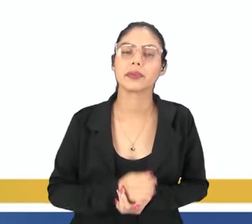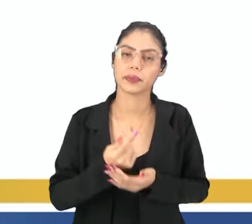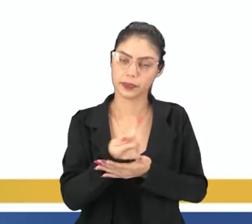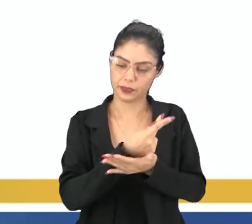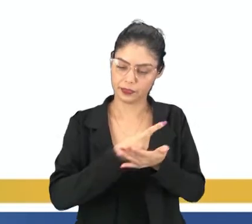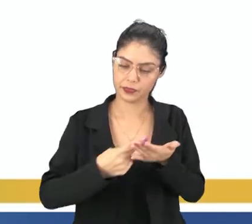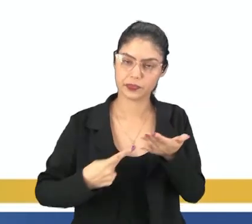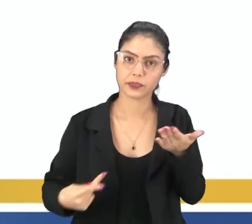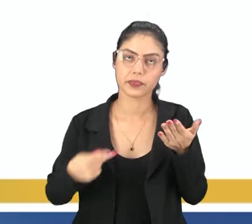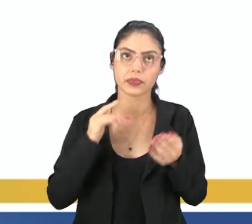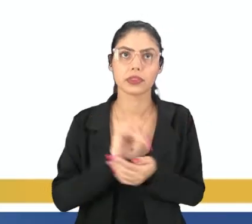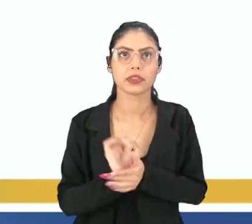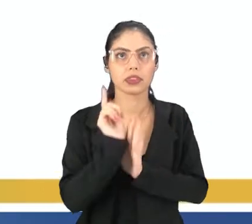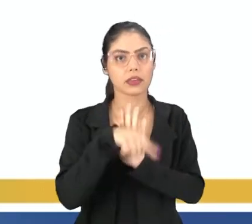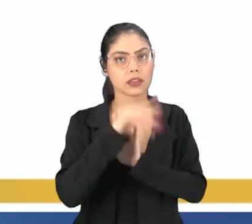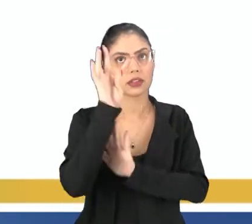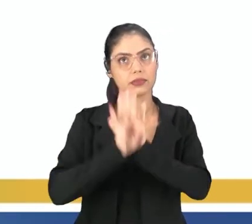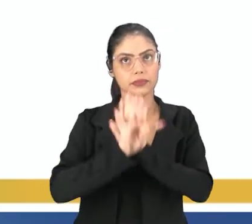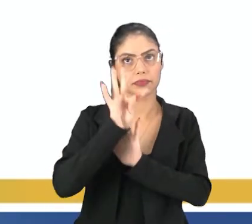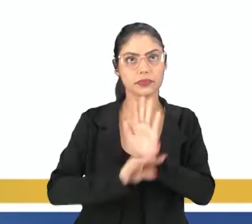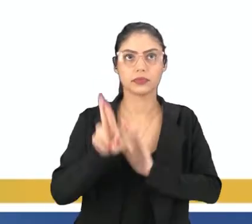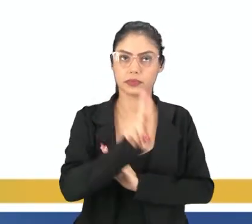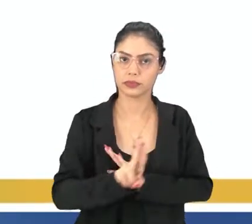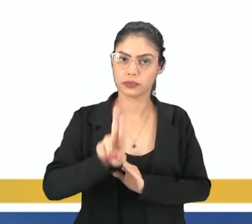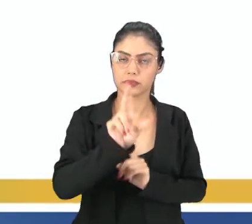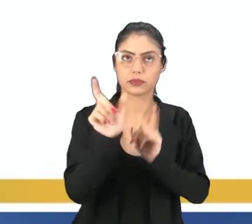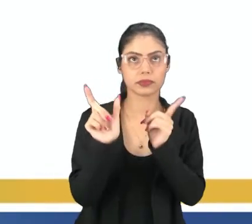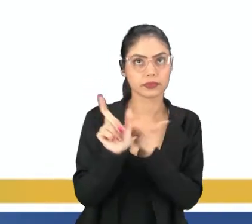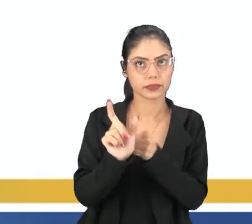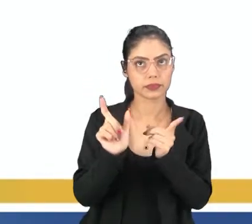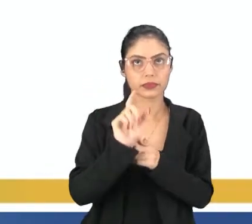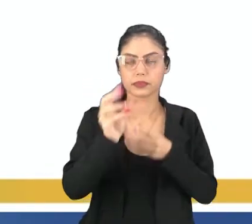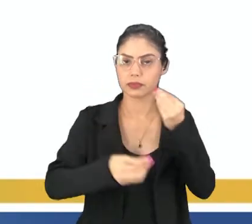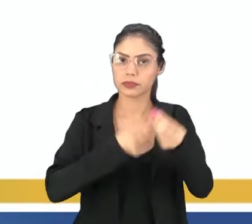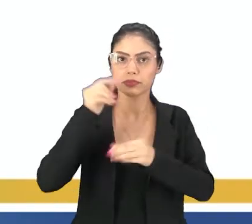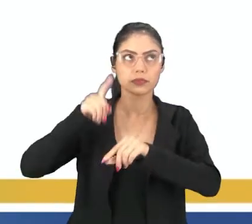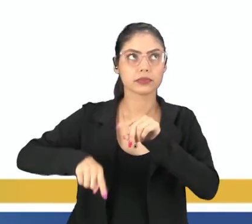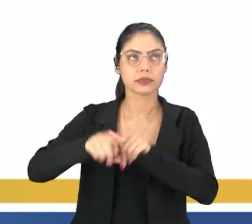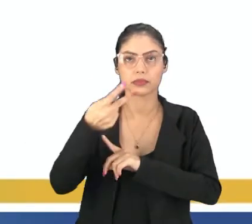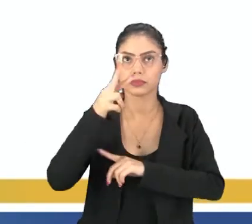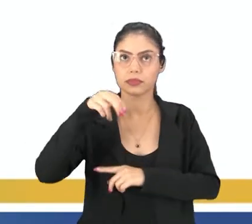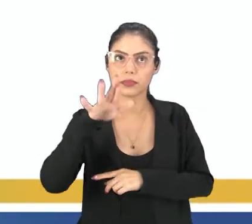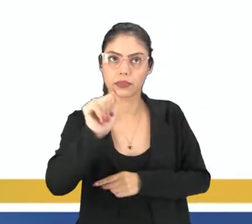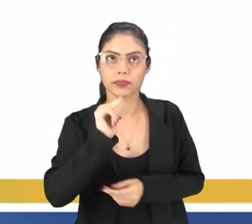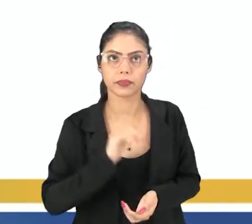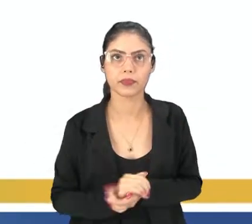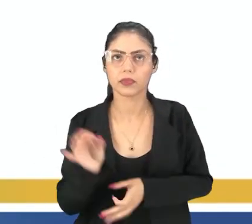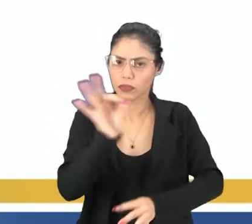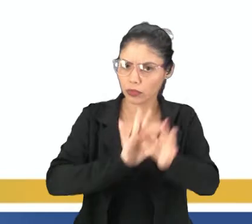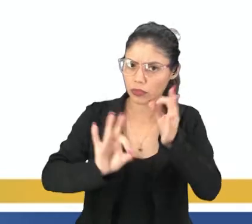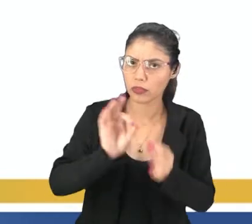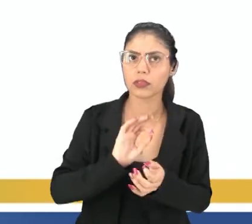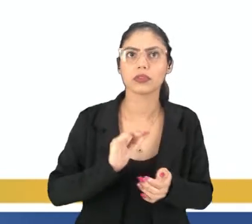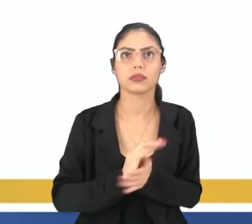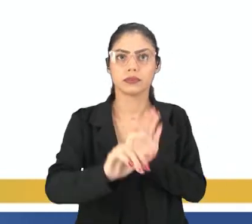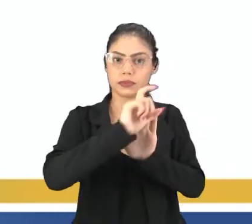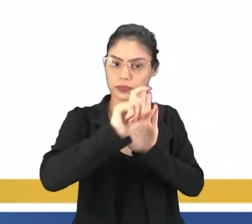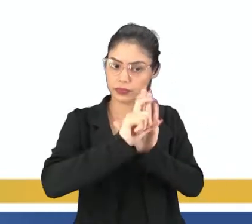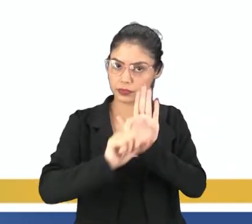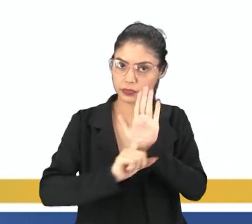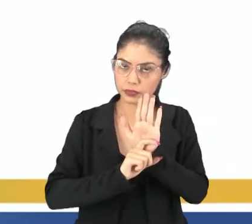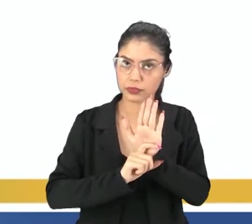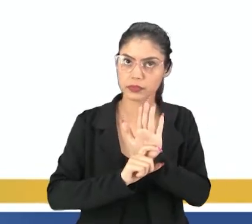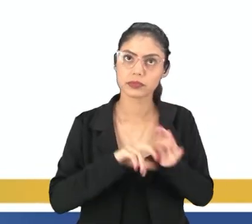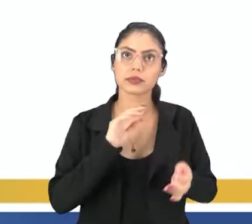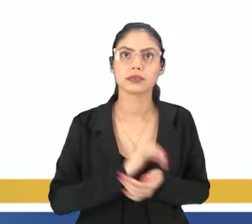Poema É um gênero textual Que utiliza as palavras como matéria-prima Organizando